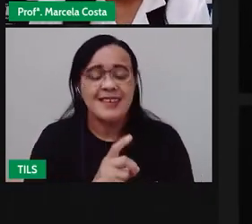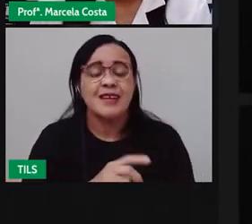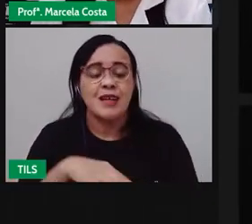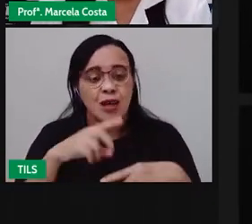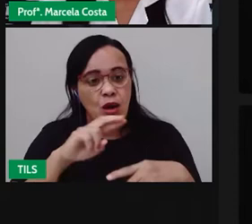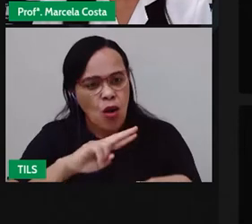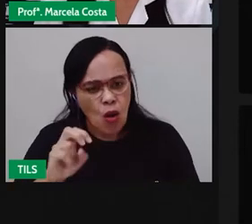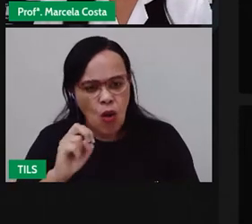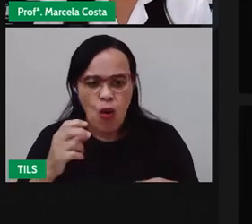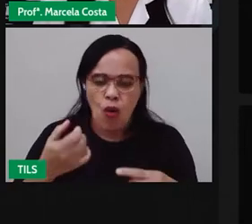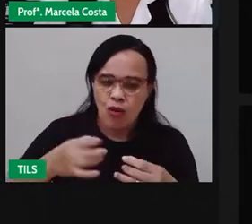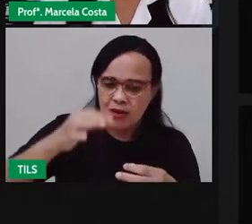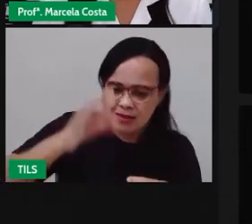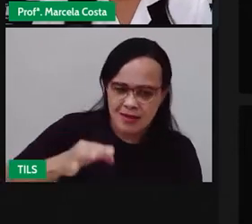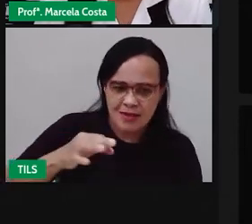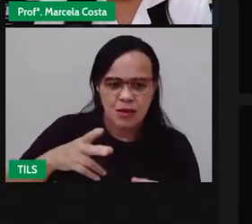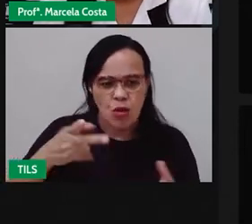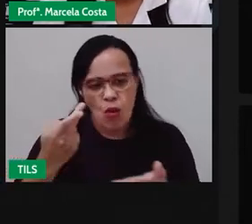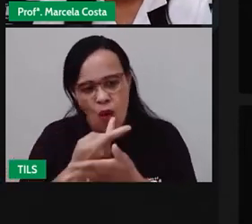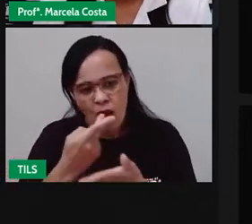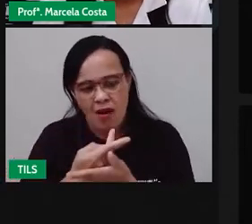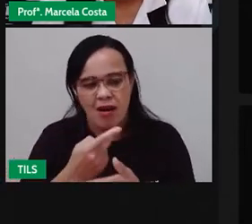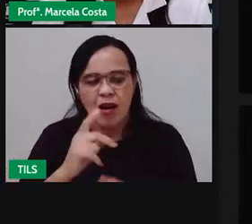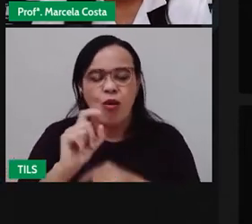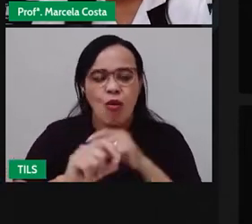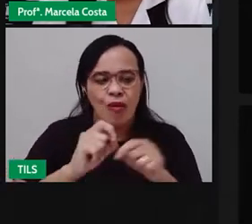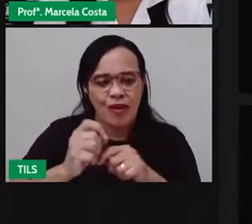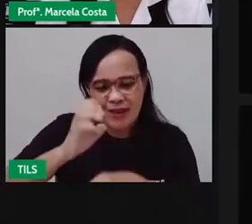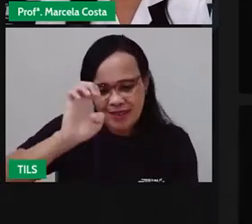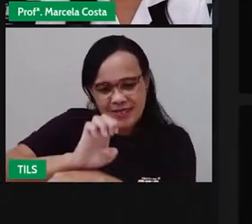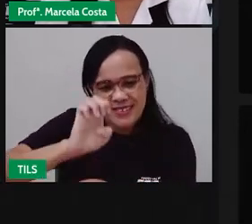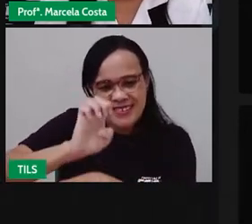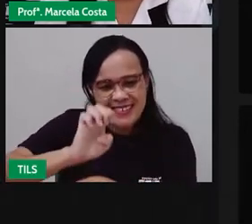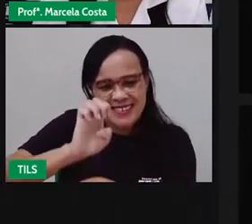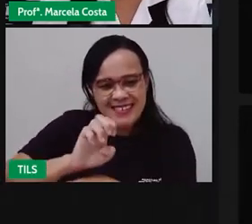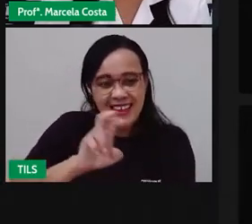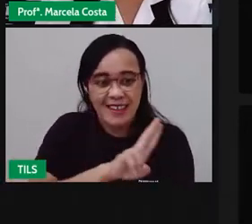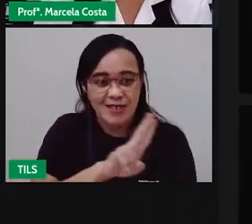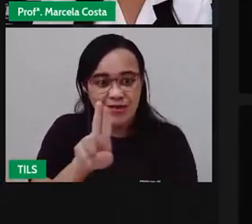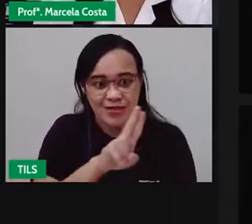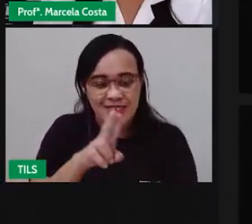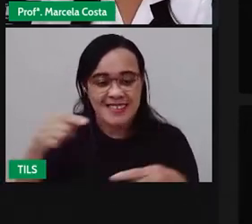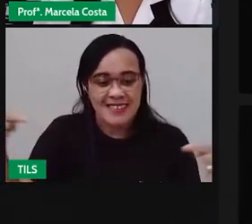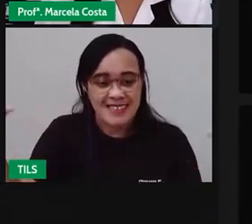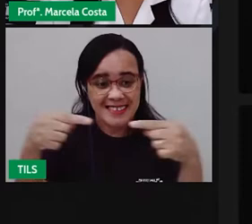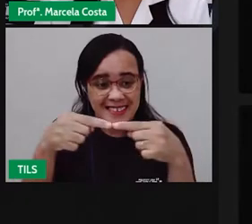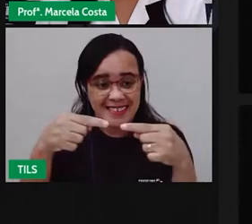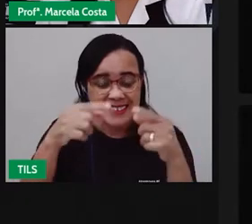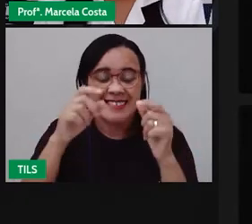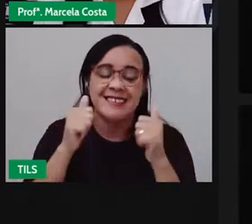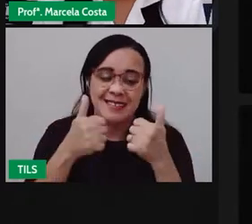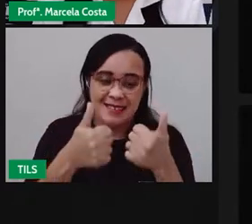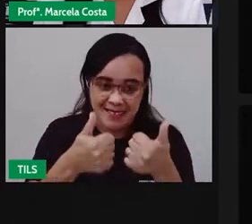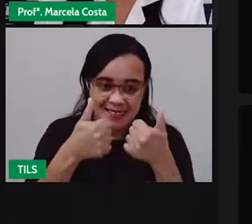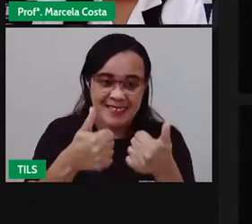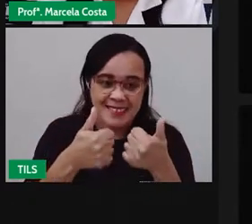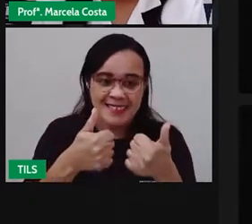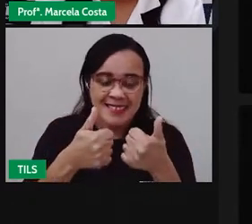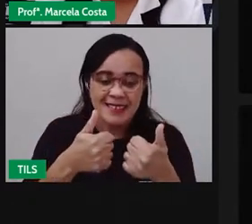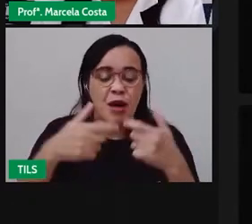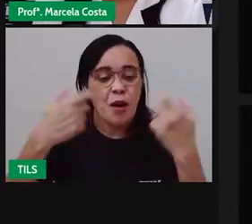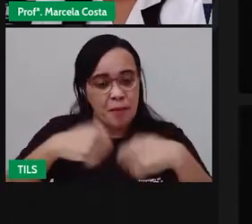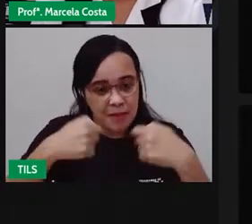uma imagem que representa aquele estado. O nome. E você vai ter que encontrar outra